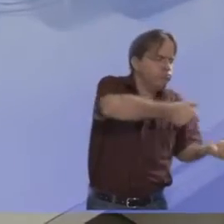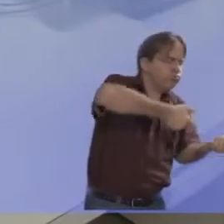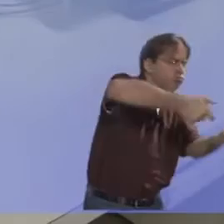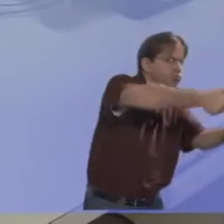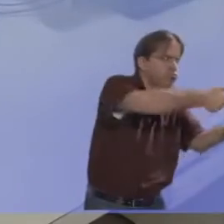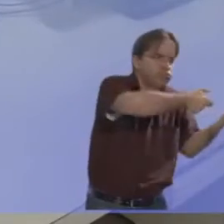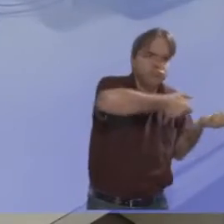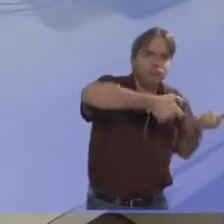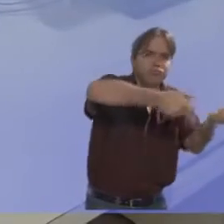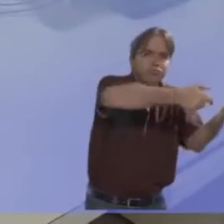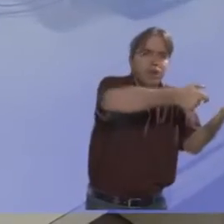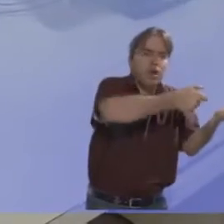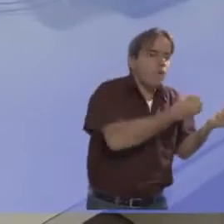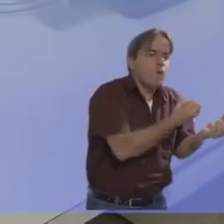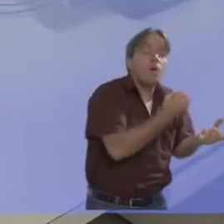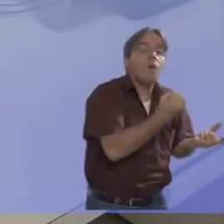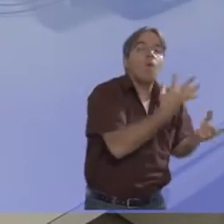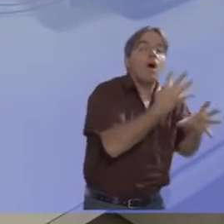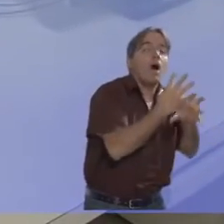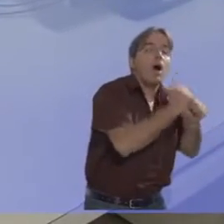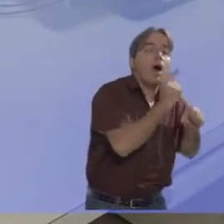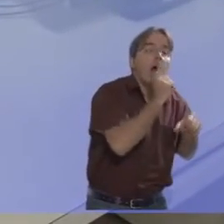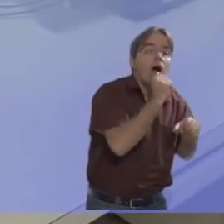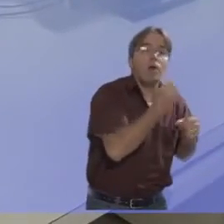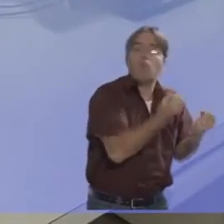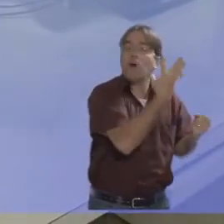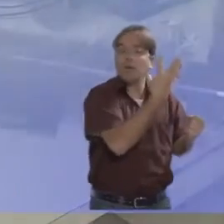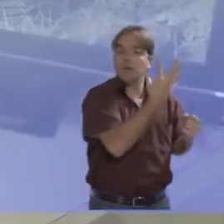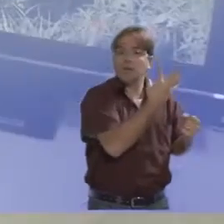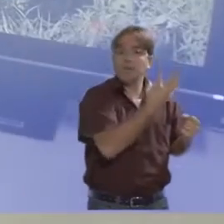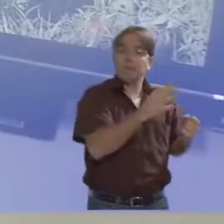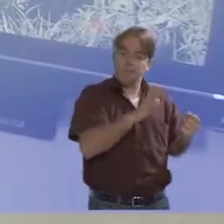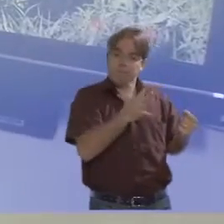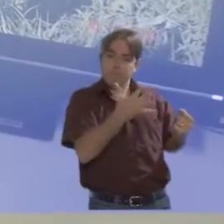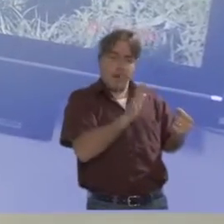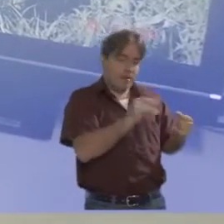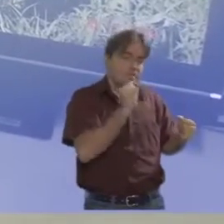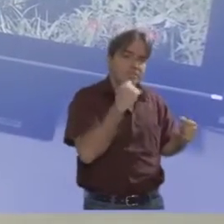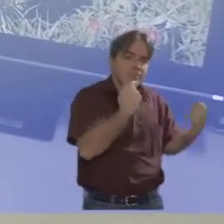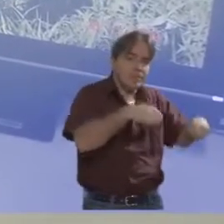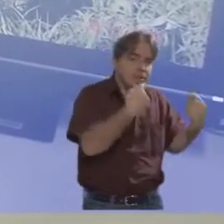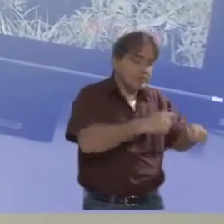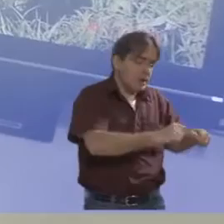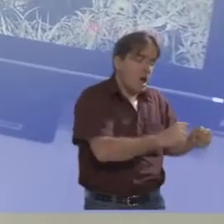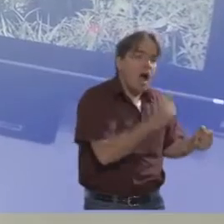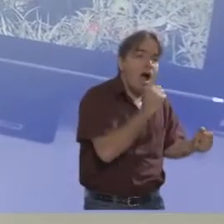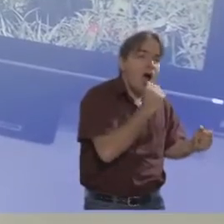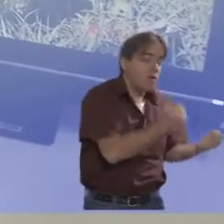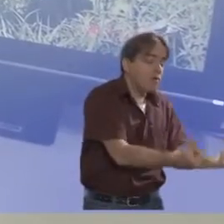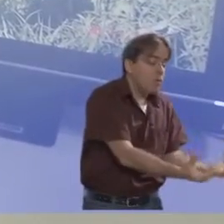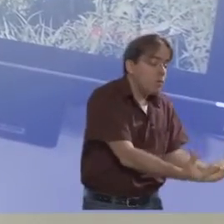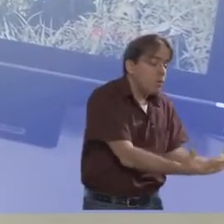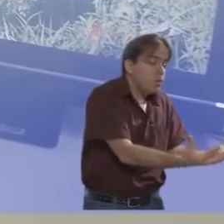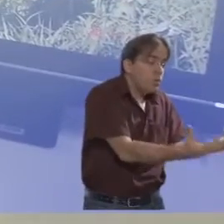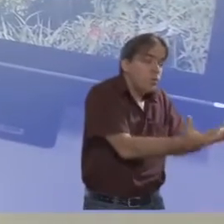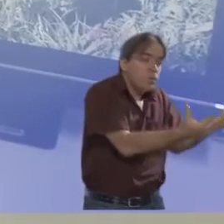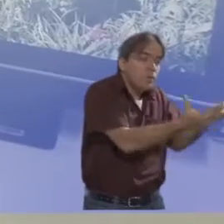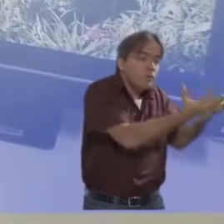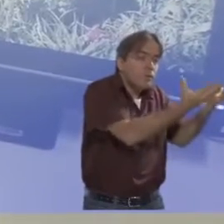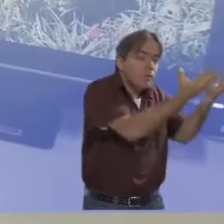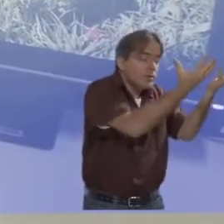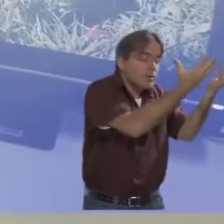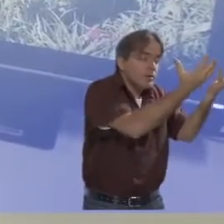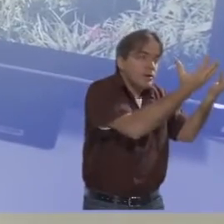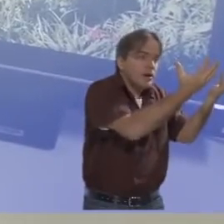medida, ou seja, existe uma fórmula, você se baseia nessa medida e dependendo da cultura, você vai saber